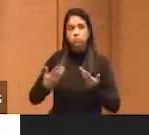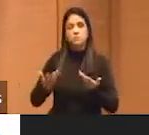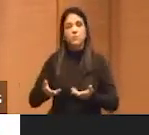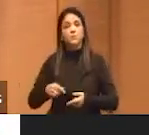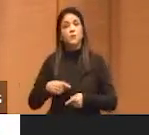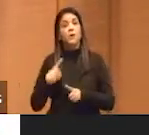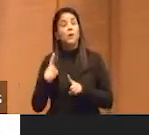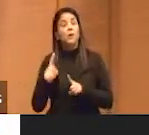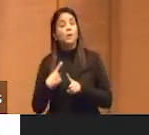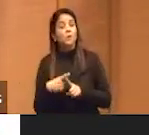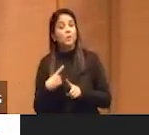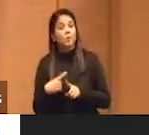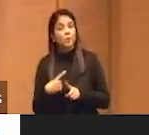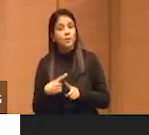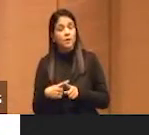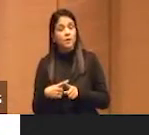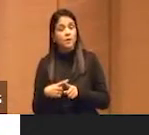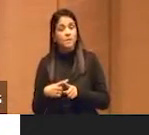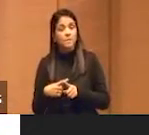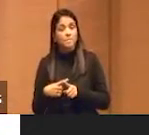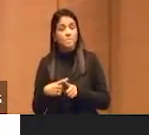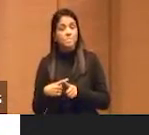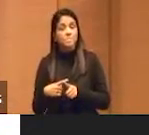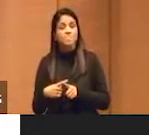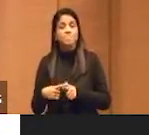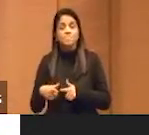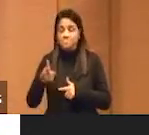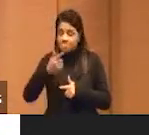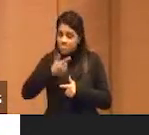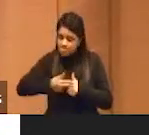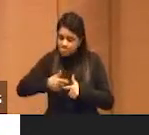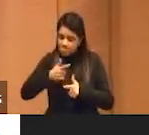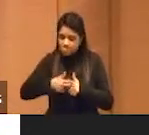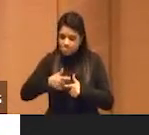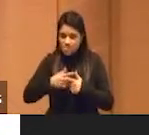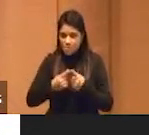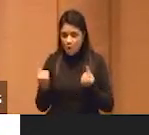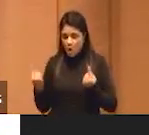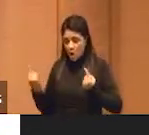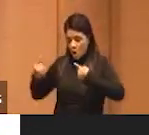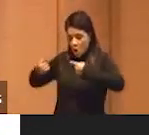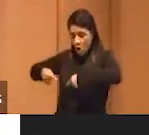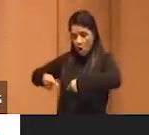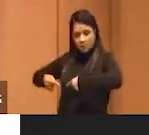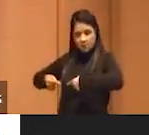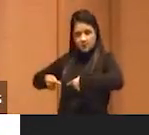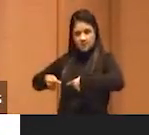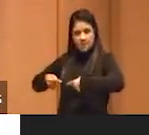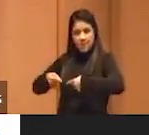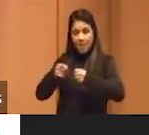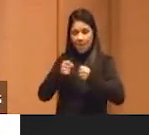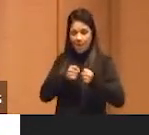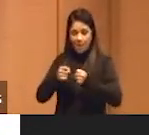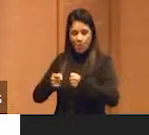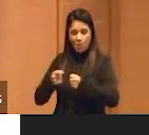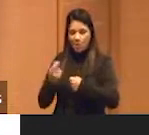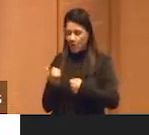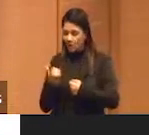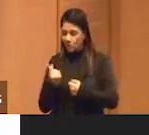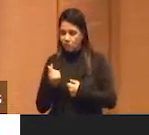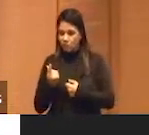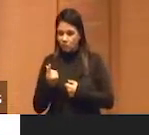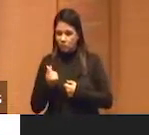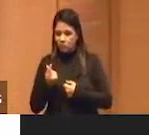porque é uma batalha contra um poder financeiro que é praticamente